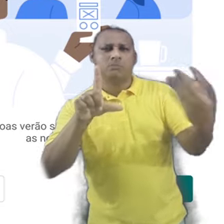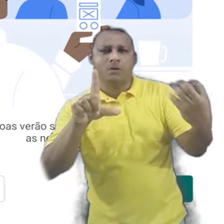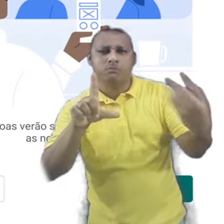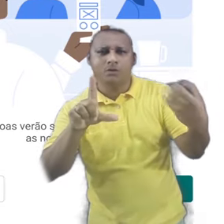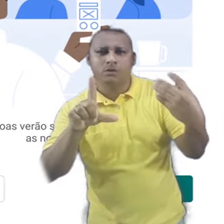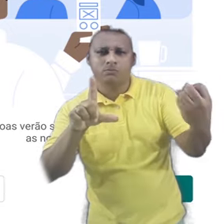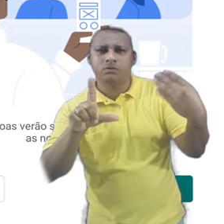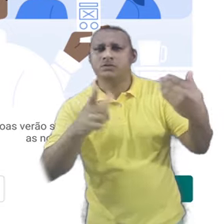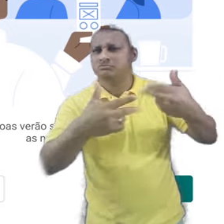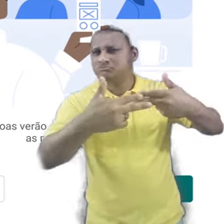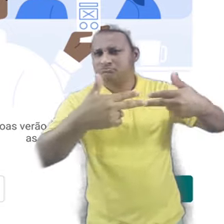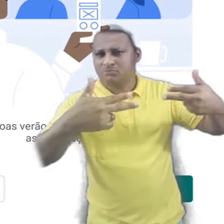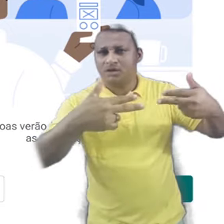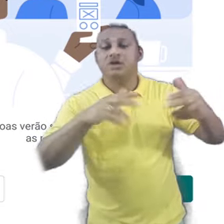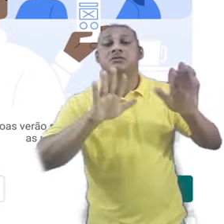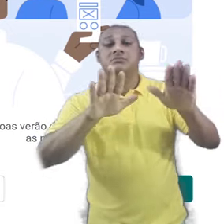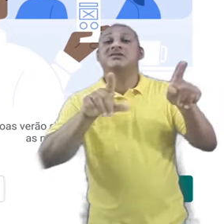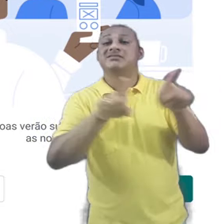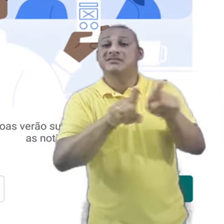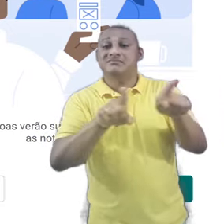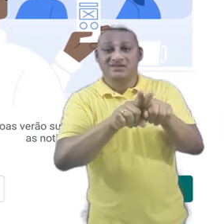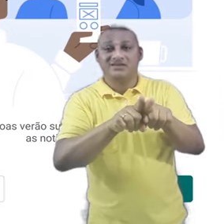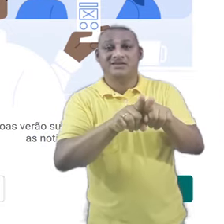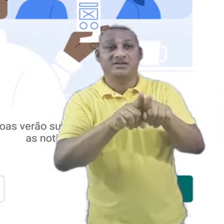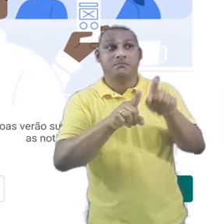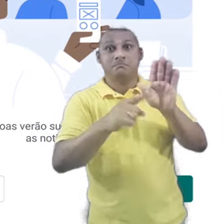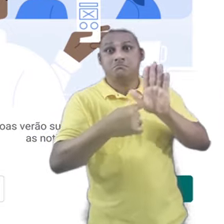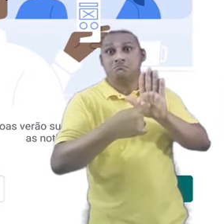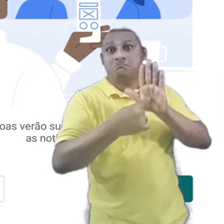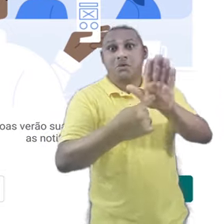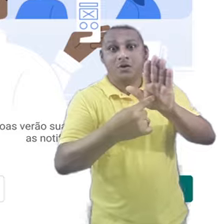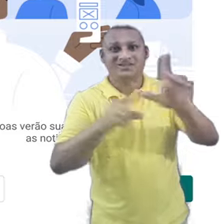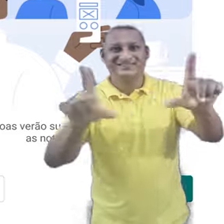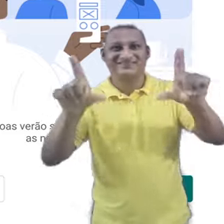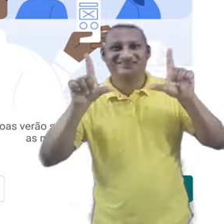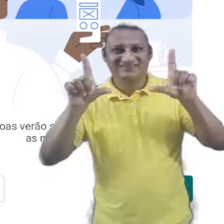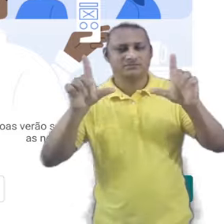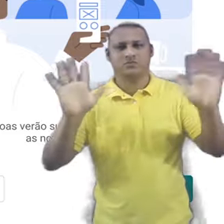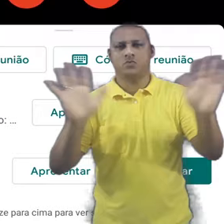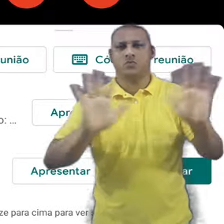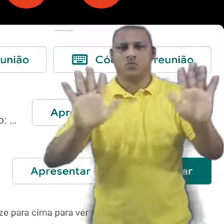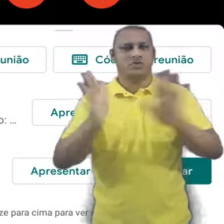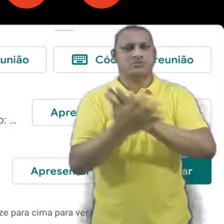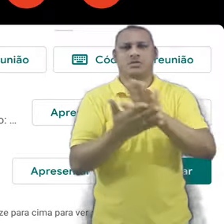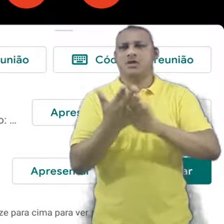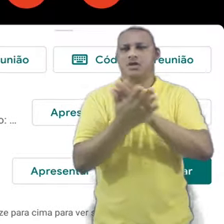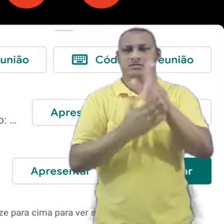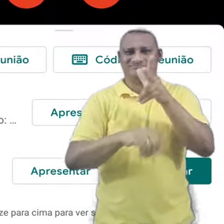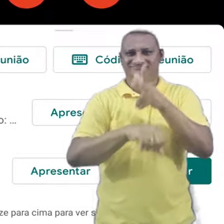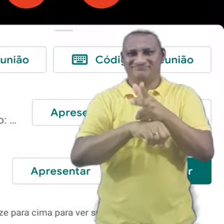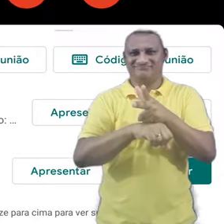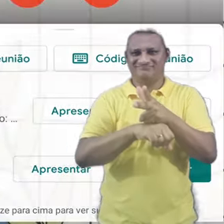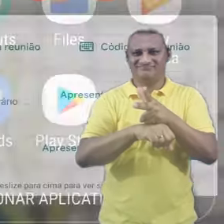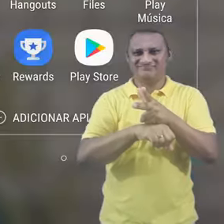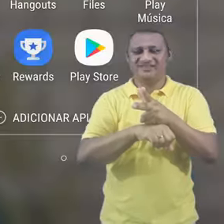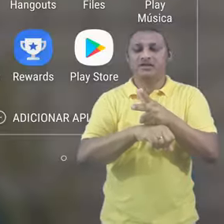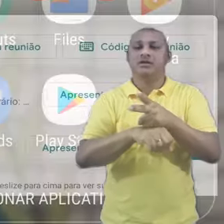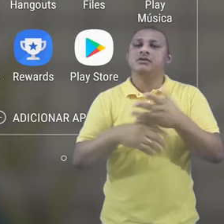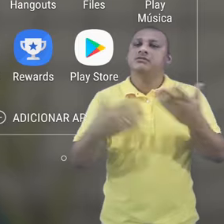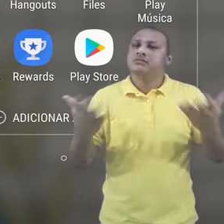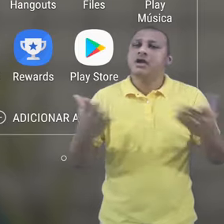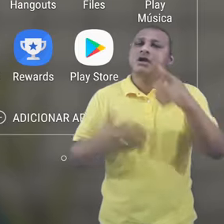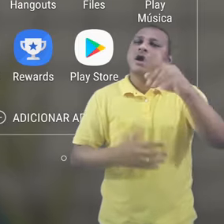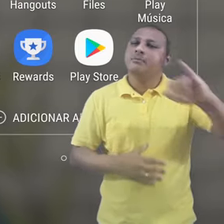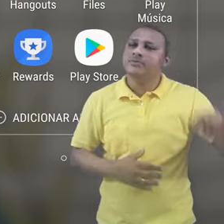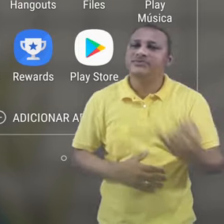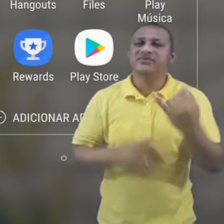incluindo as notificações. O seu microfone e a câmera não serão ativados. Aproveite para